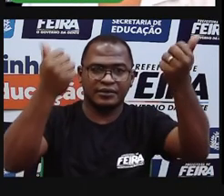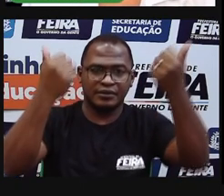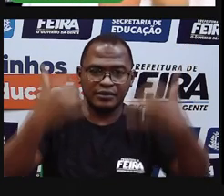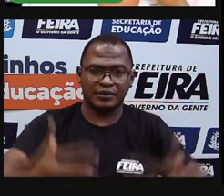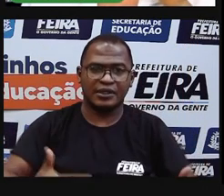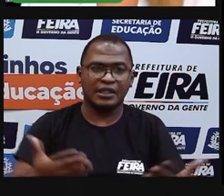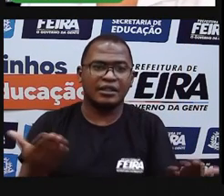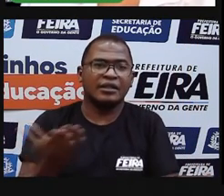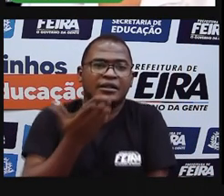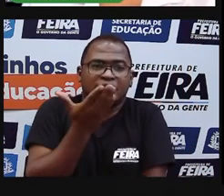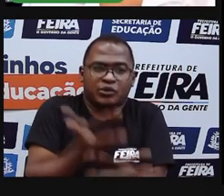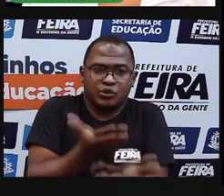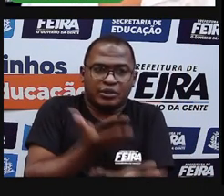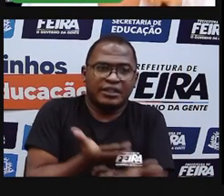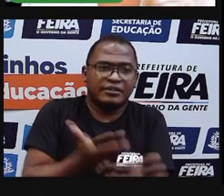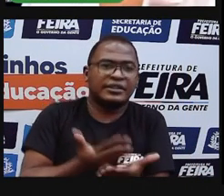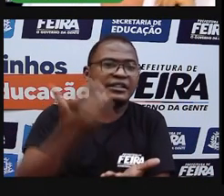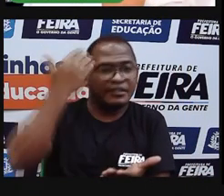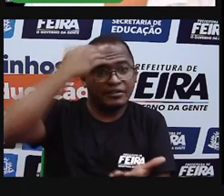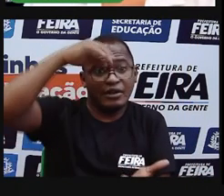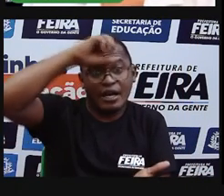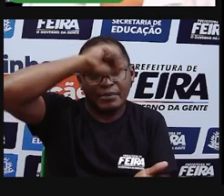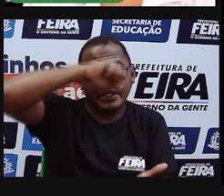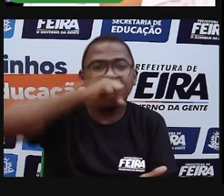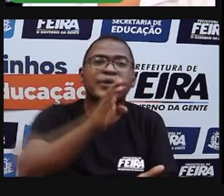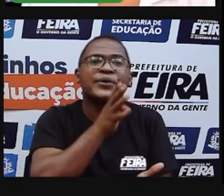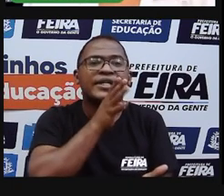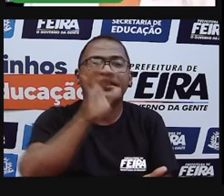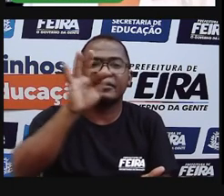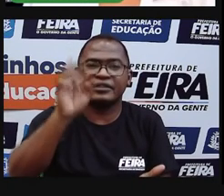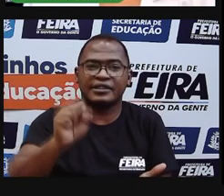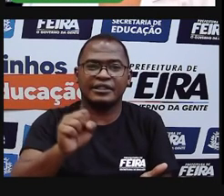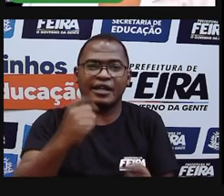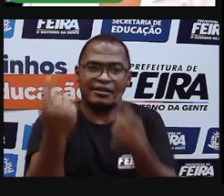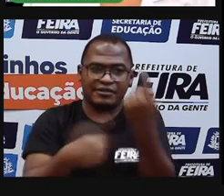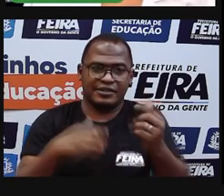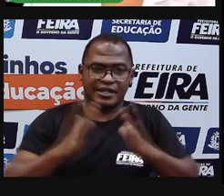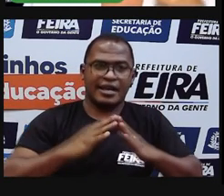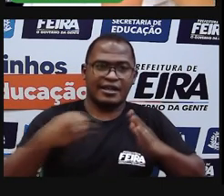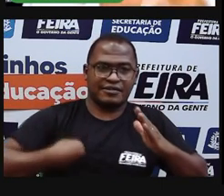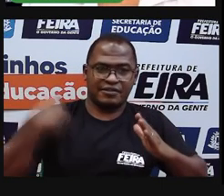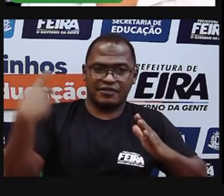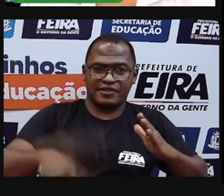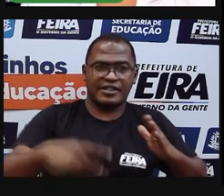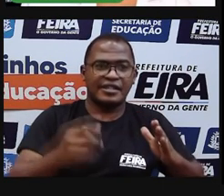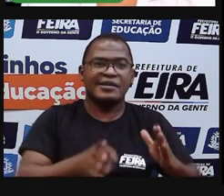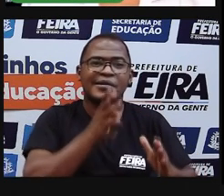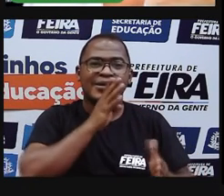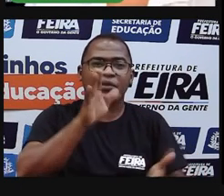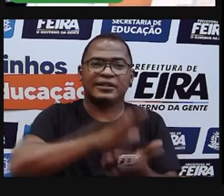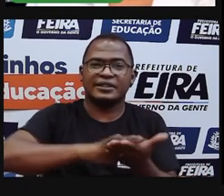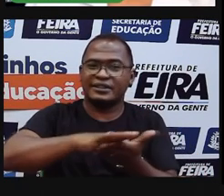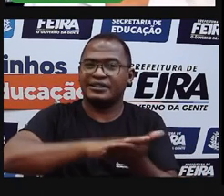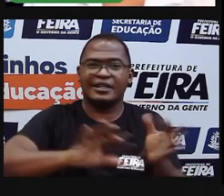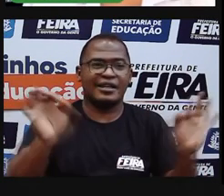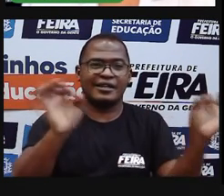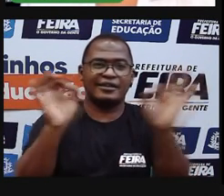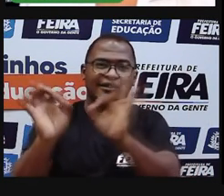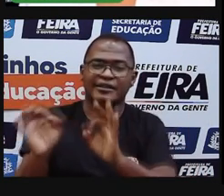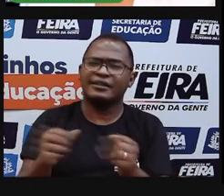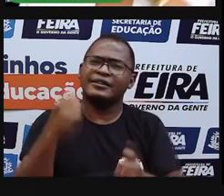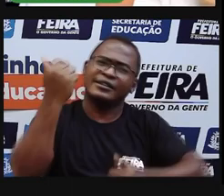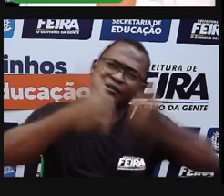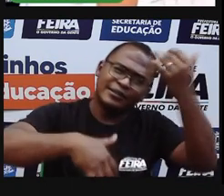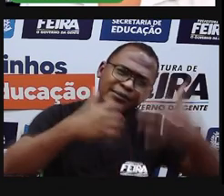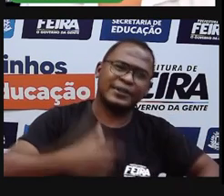Ferreira de Santana para trabalhar com vocês, que às vezes moram aqui e não conhecem. Então, a gente vai trabalhar localização, a gente vai trabalhar bairros,